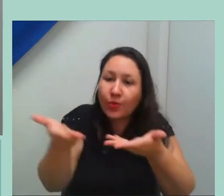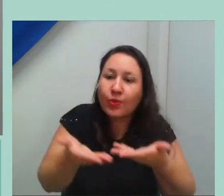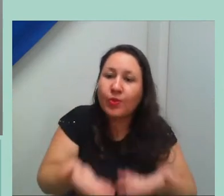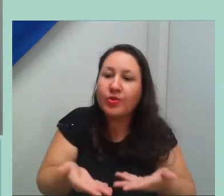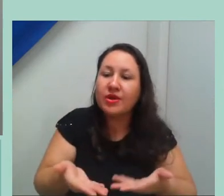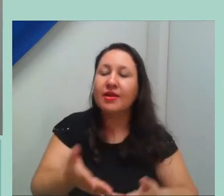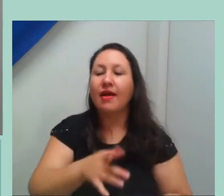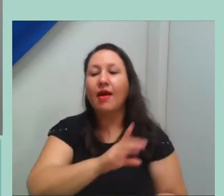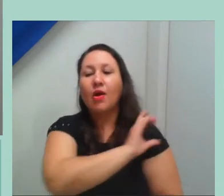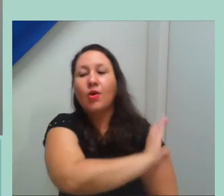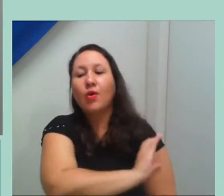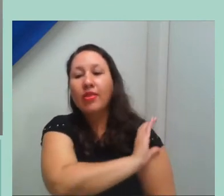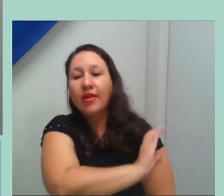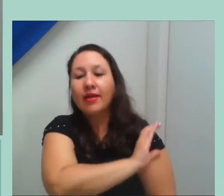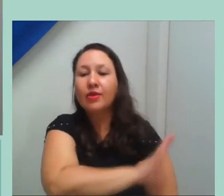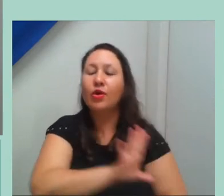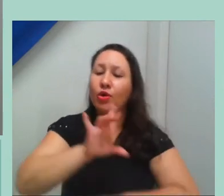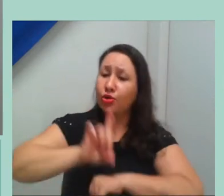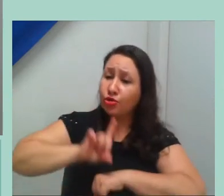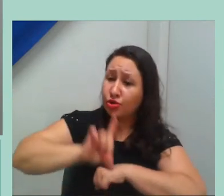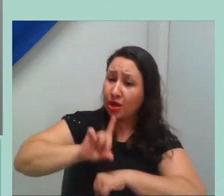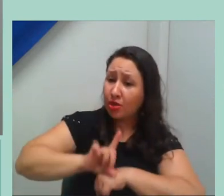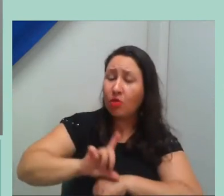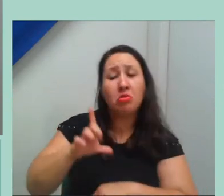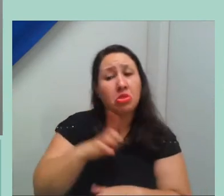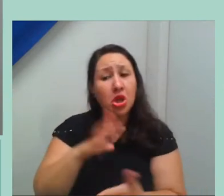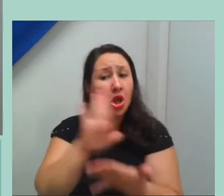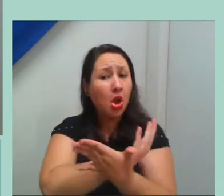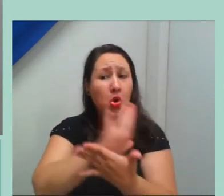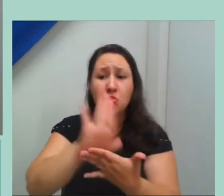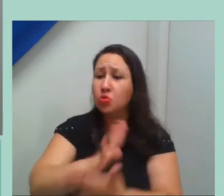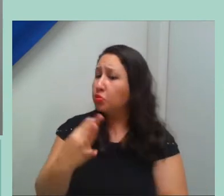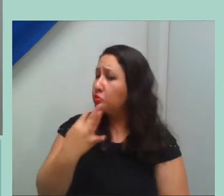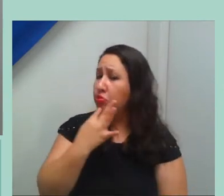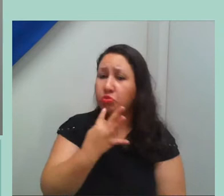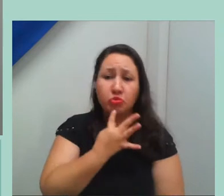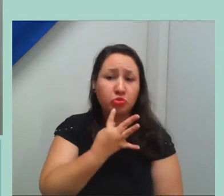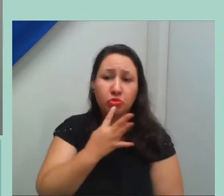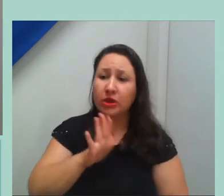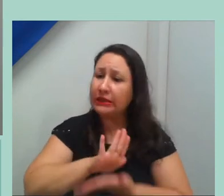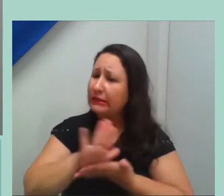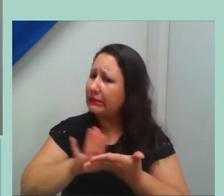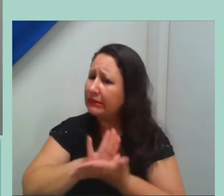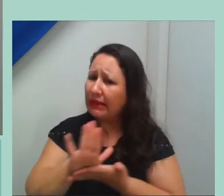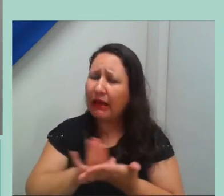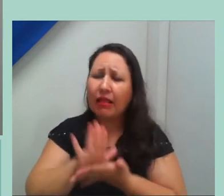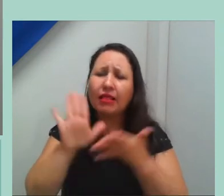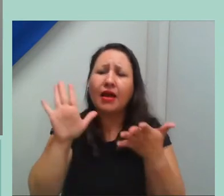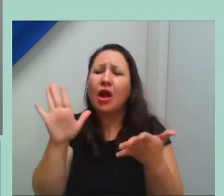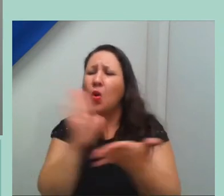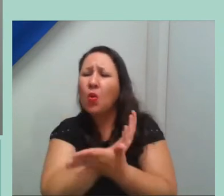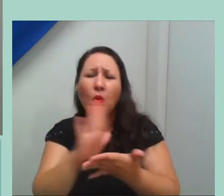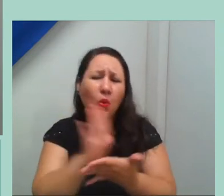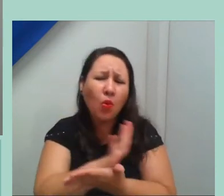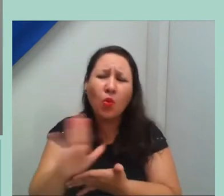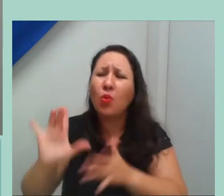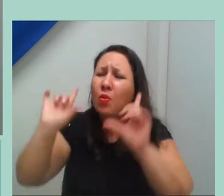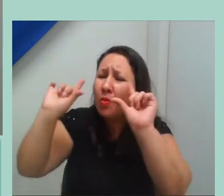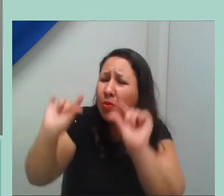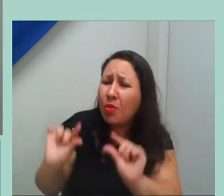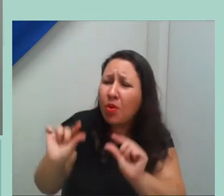conhecerem, porque tem gestores que não sabem todas as coisas boas, todos os produtos de excelência que estão sendo produzidos,